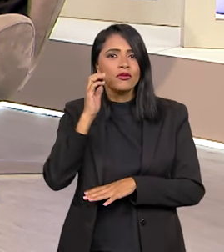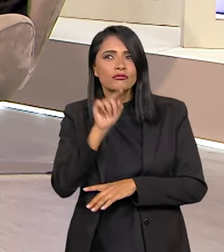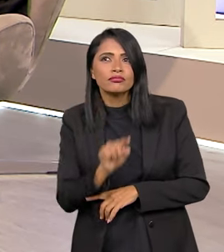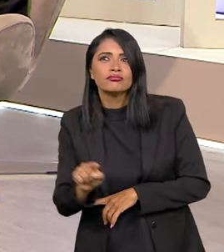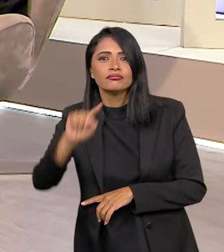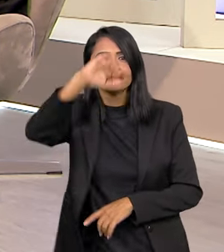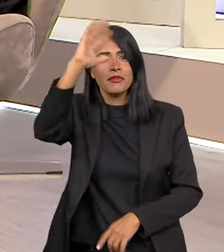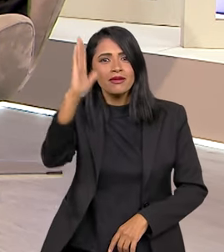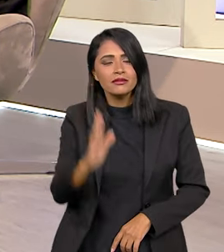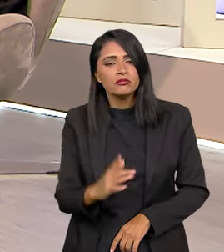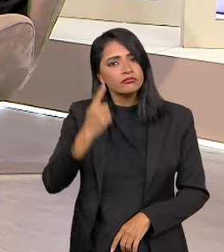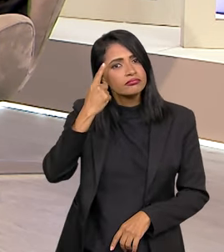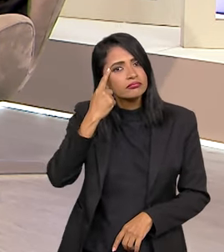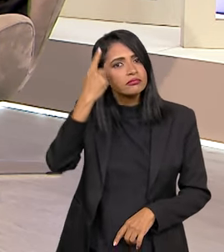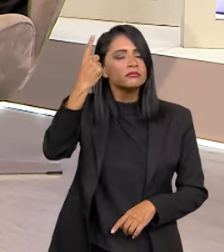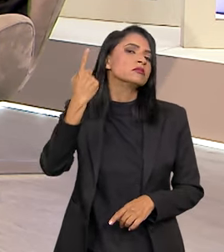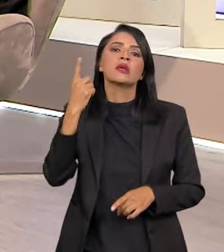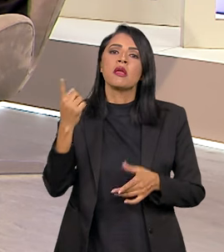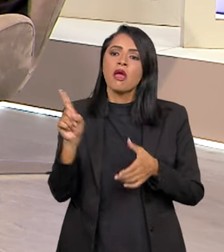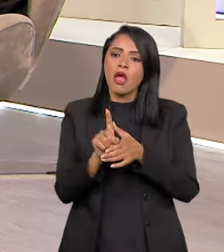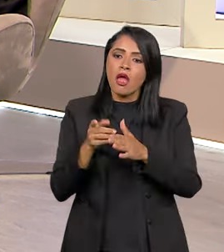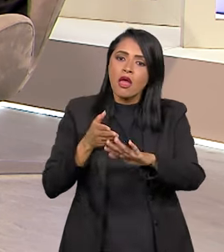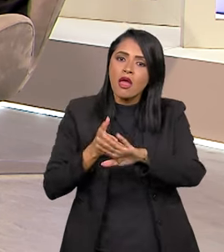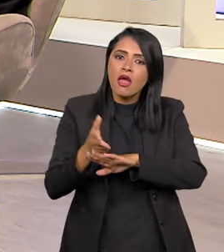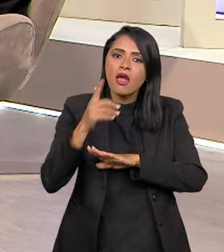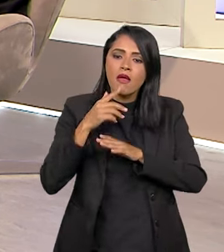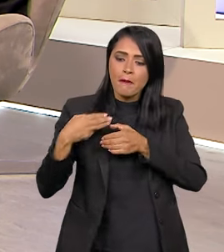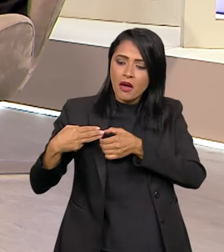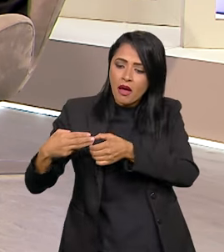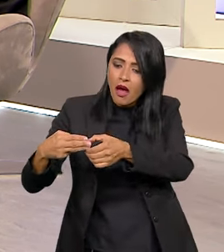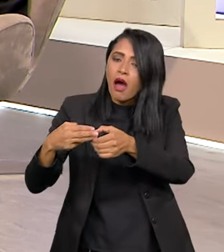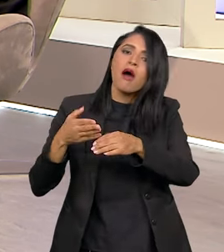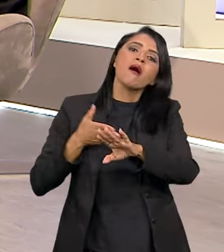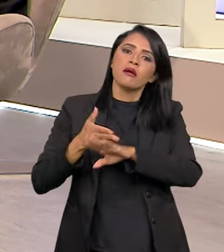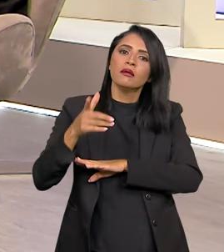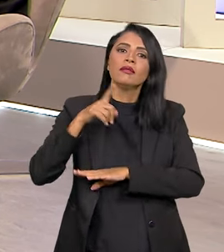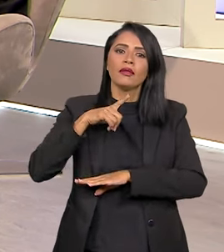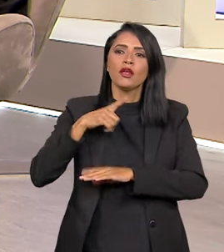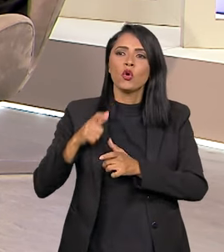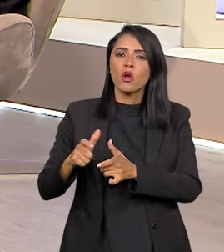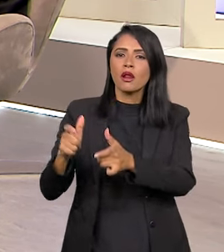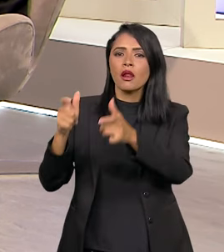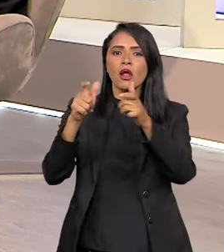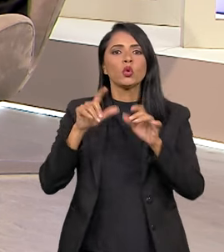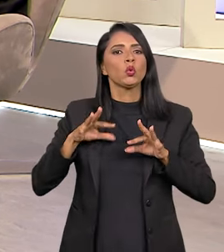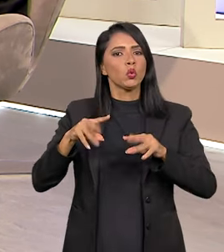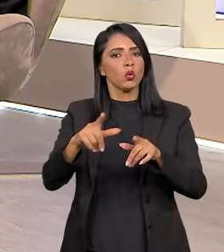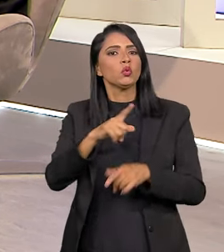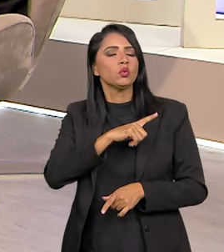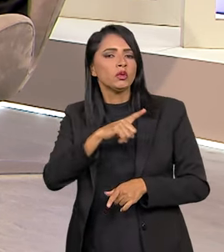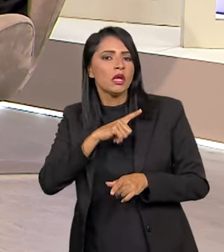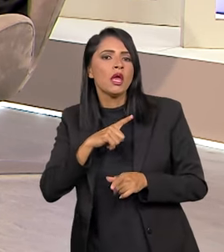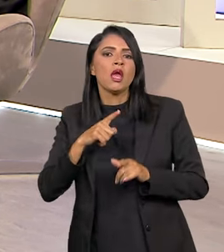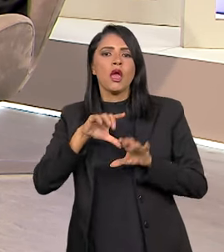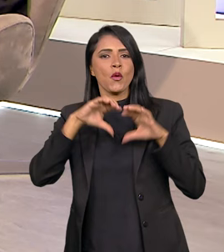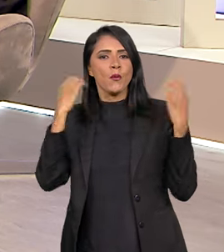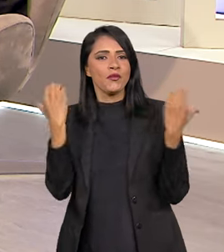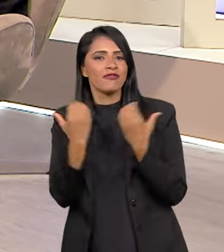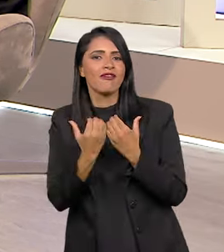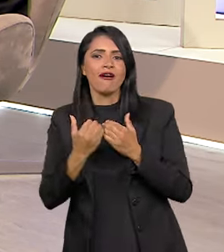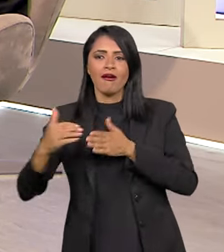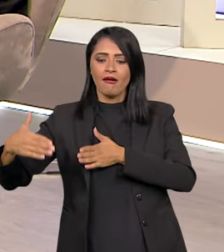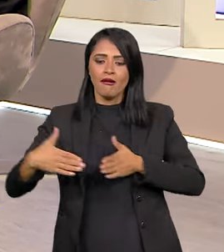na rádio em todo o país. A ideia é a gente interiorizar, chegar em todas as instâncias do país. O Brasil